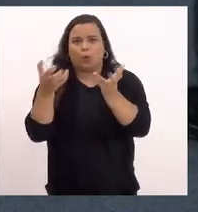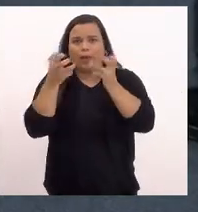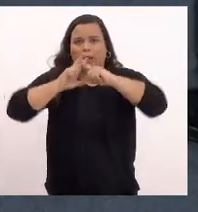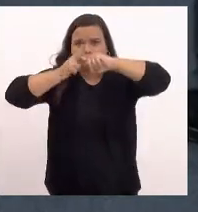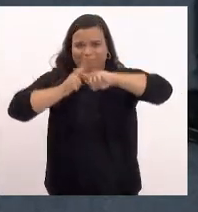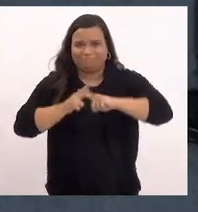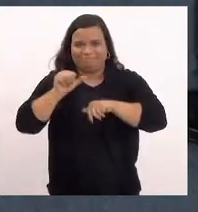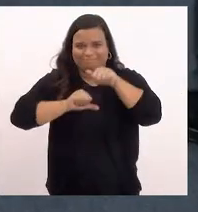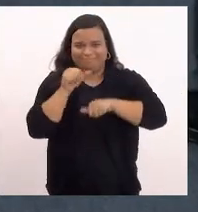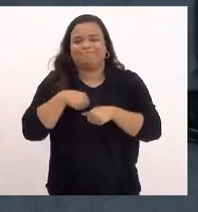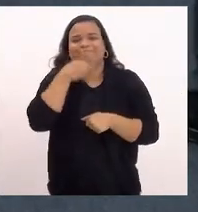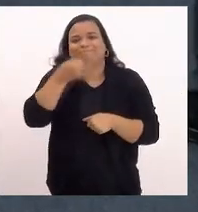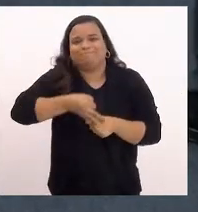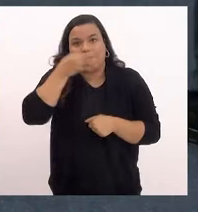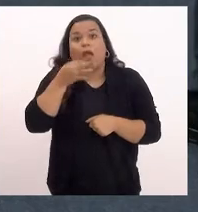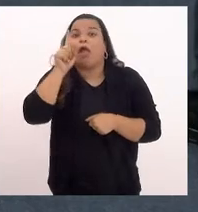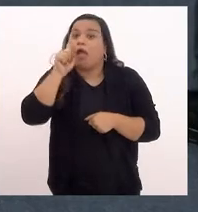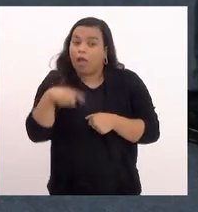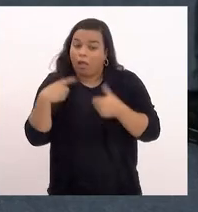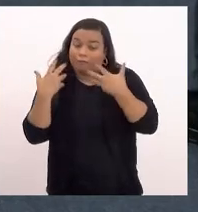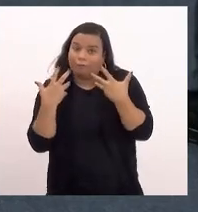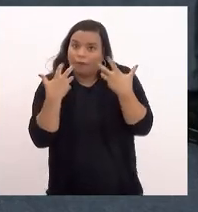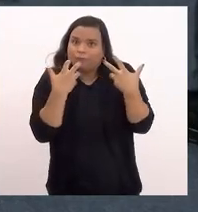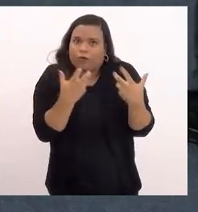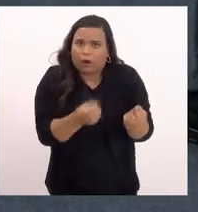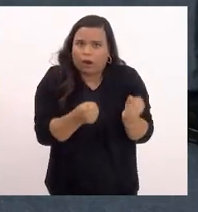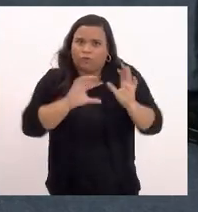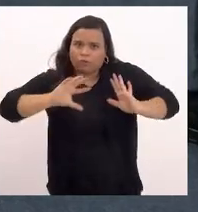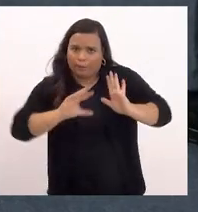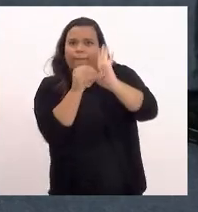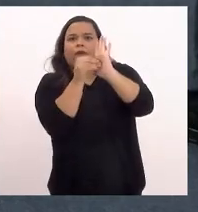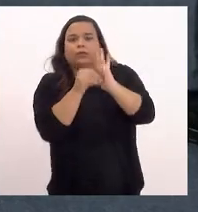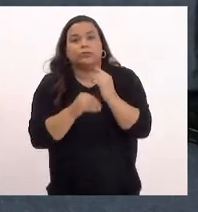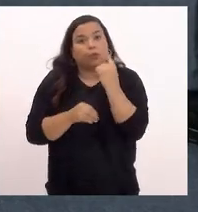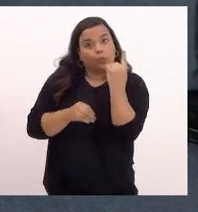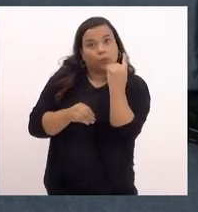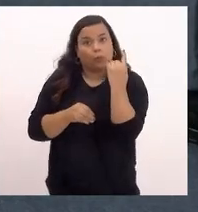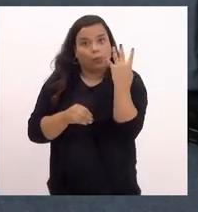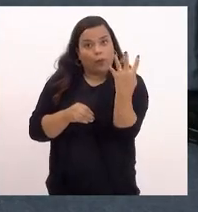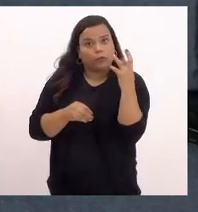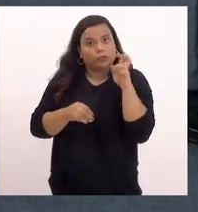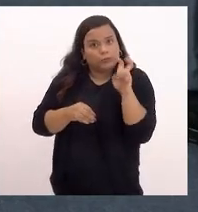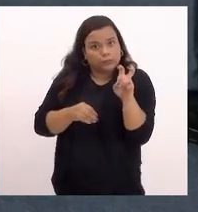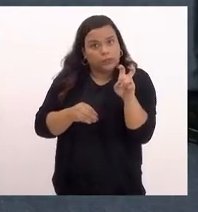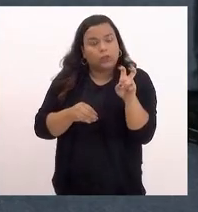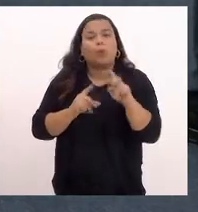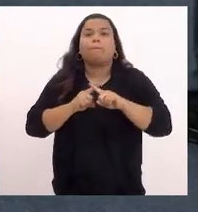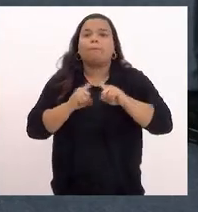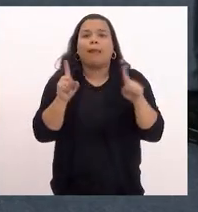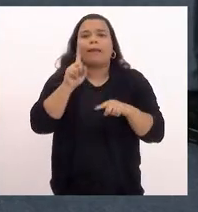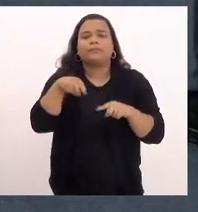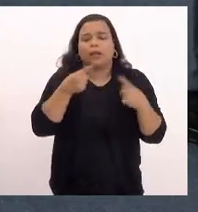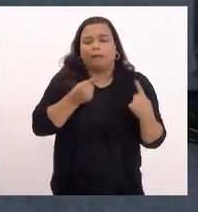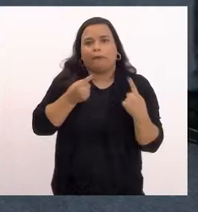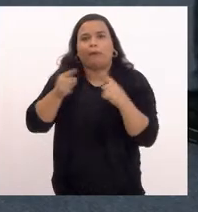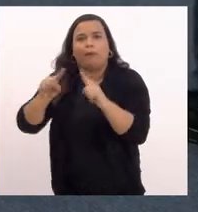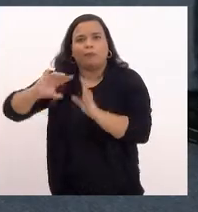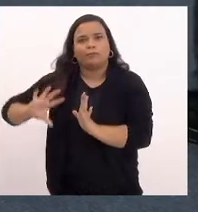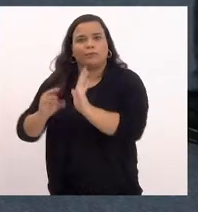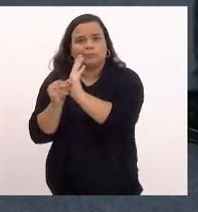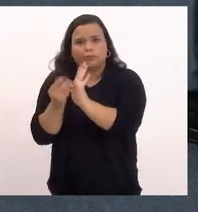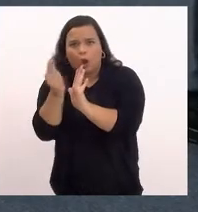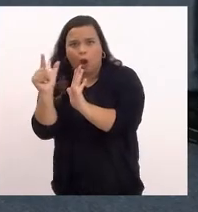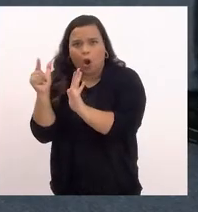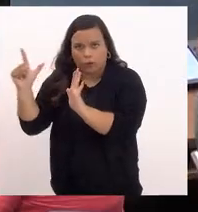parecer, ele é favorável às emendas 1, 4 e 5, e contrário às demais emendas.